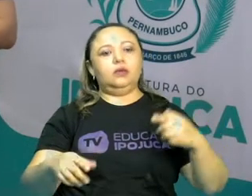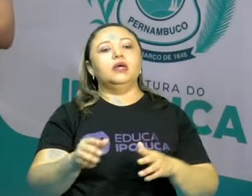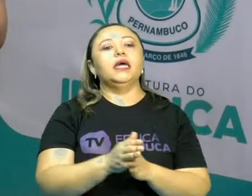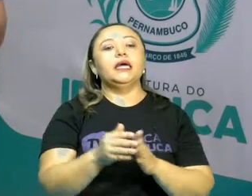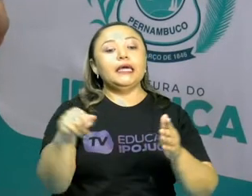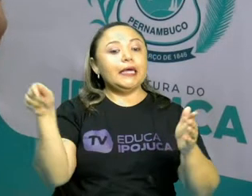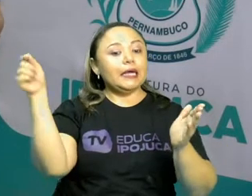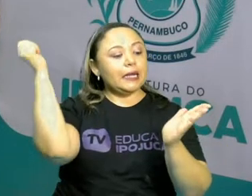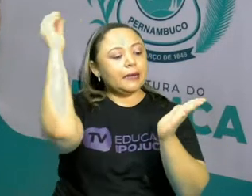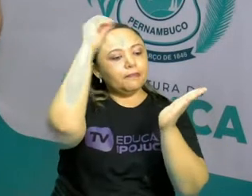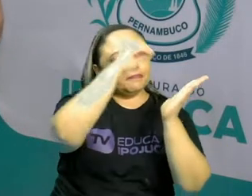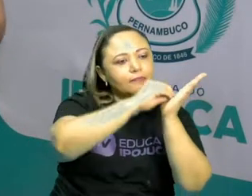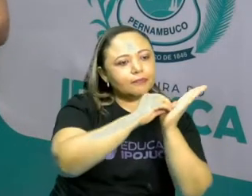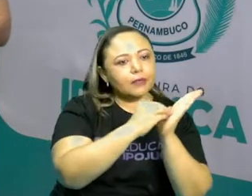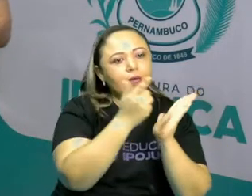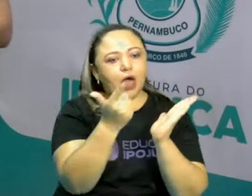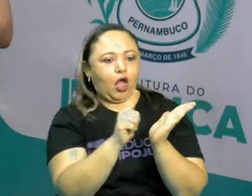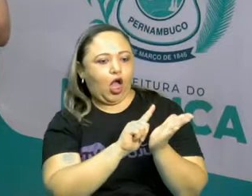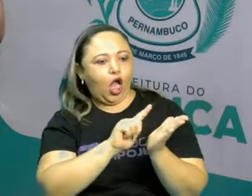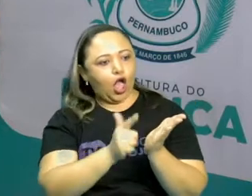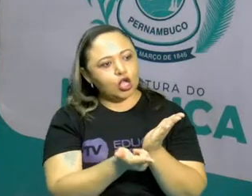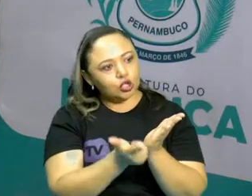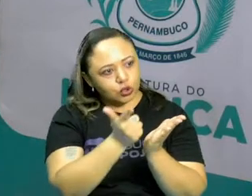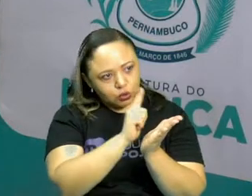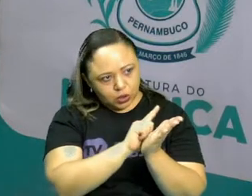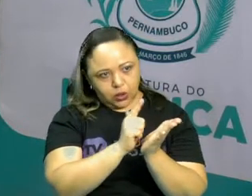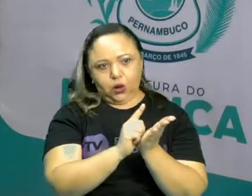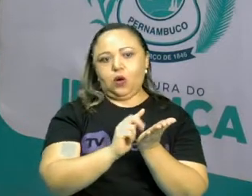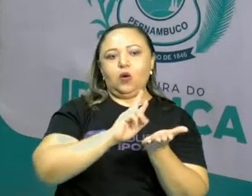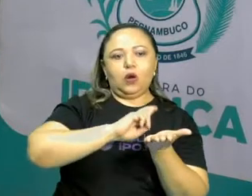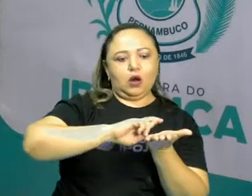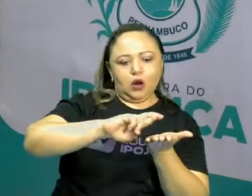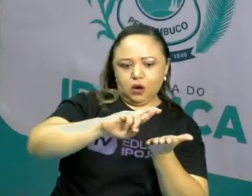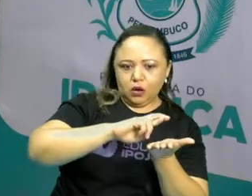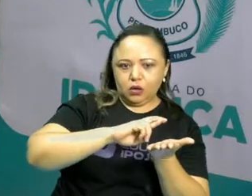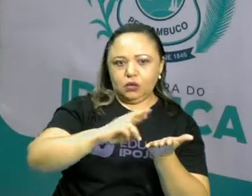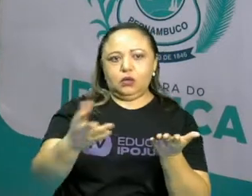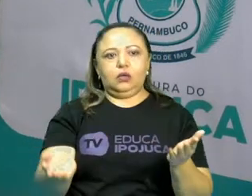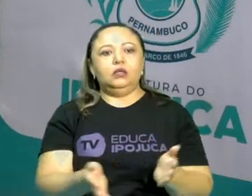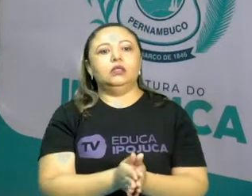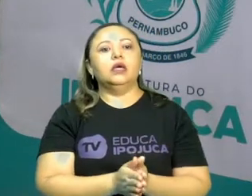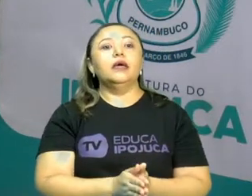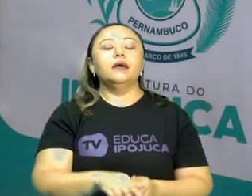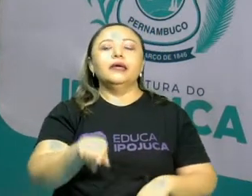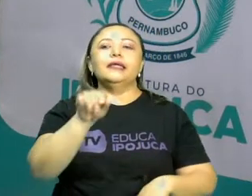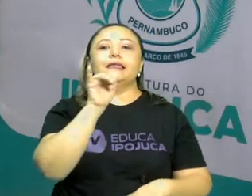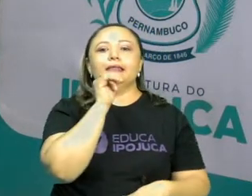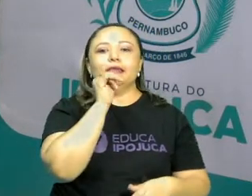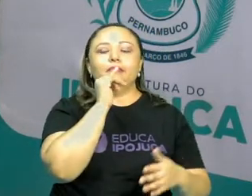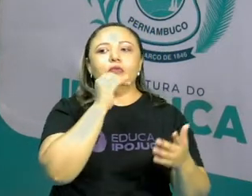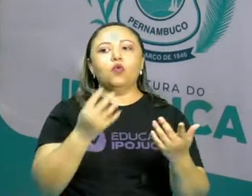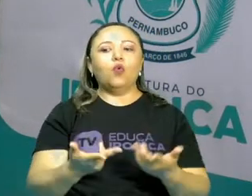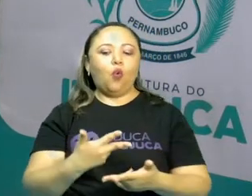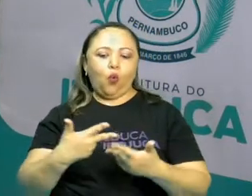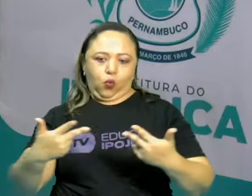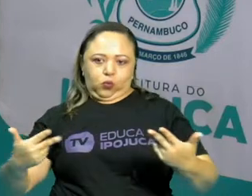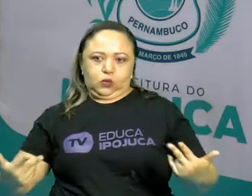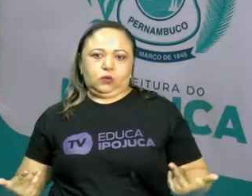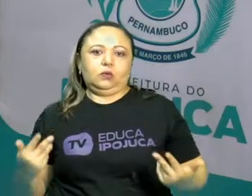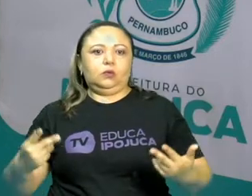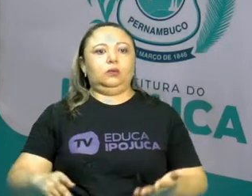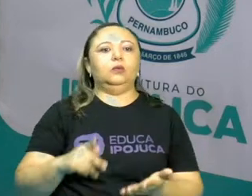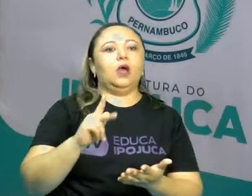relacionada a uma notícia, certo? Então um fato que é relevante, que está sendo muito falado, está sendo muito